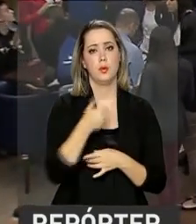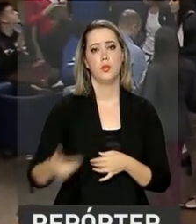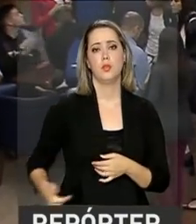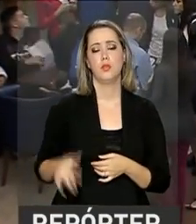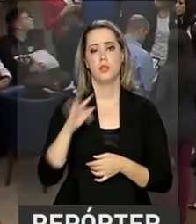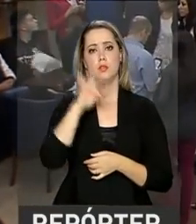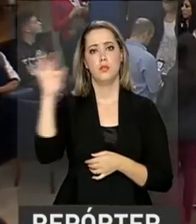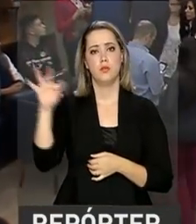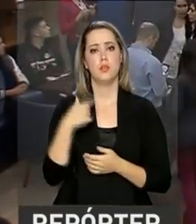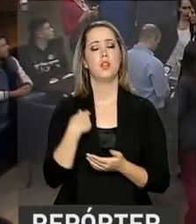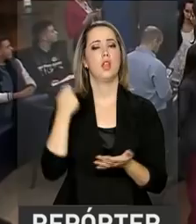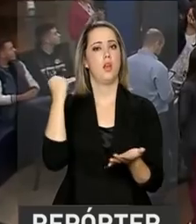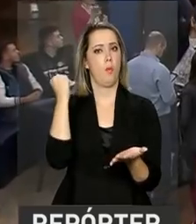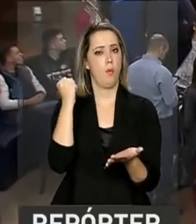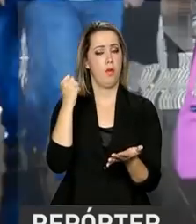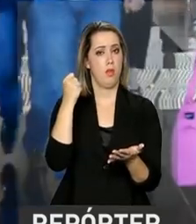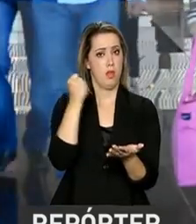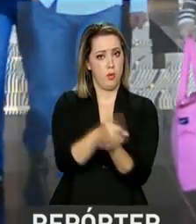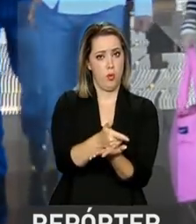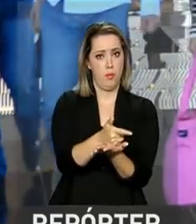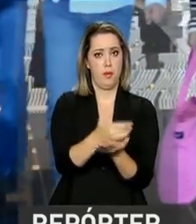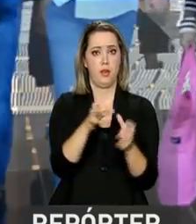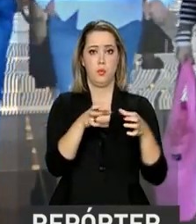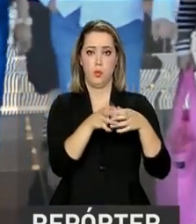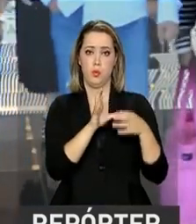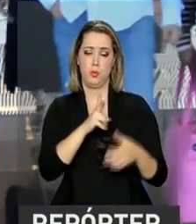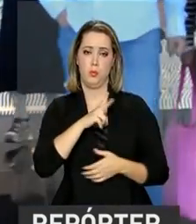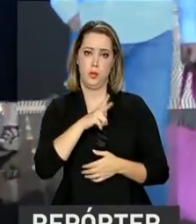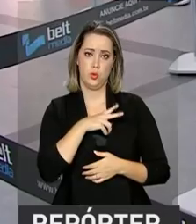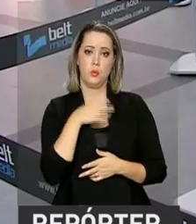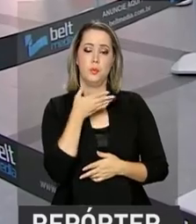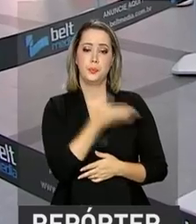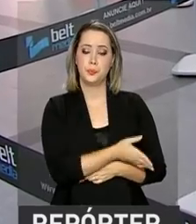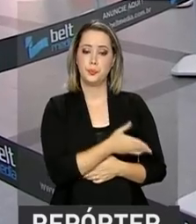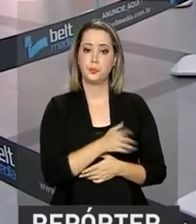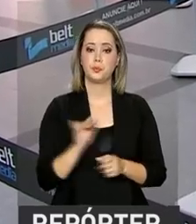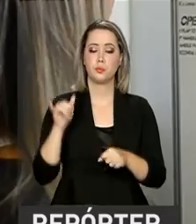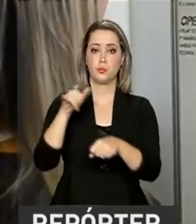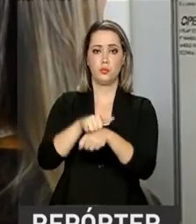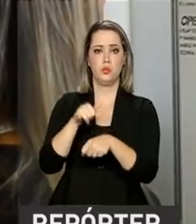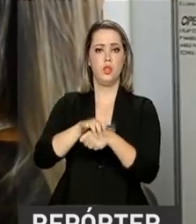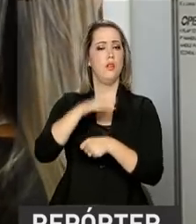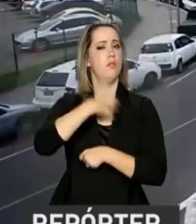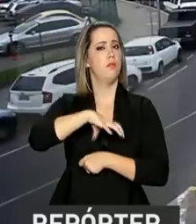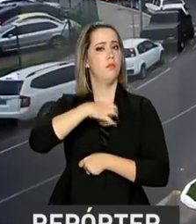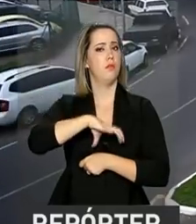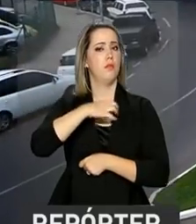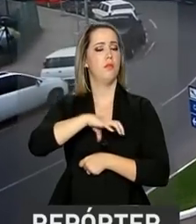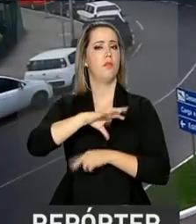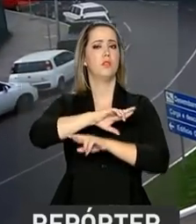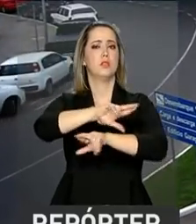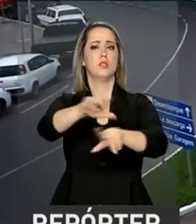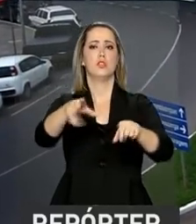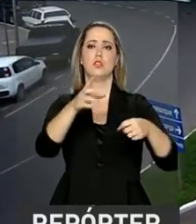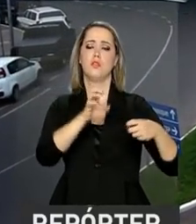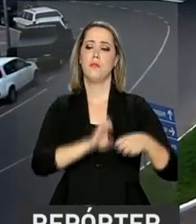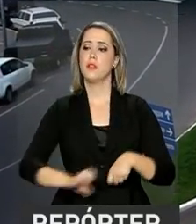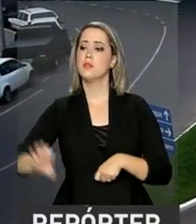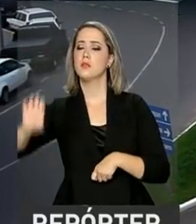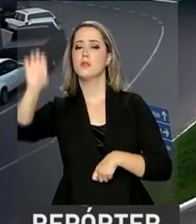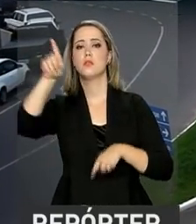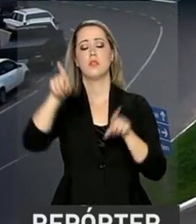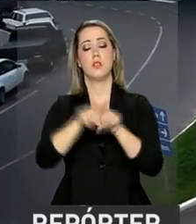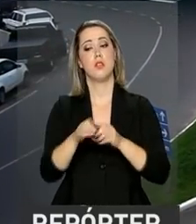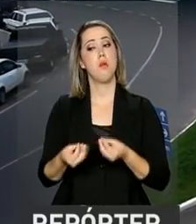e arrematados pela iniciativa privada. Os aeroportos de Fortaleza, Salvador, Florianópolis e Porto Alegre também foram